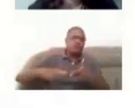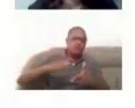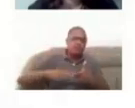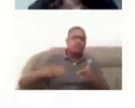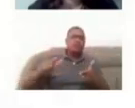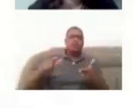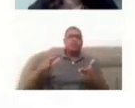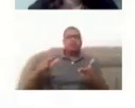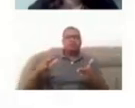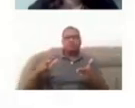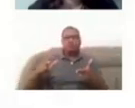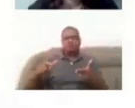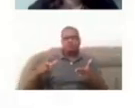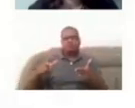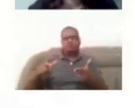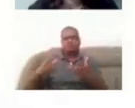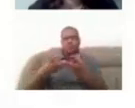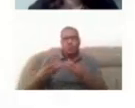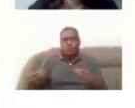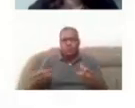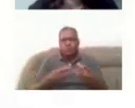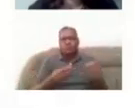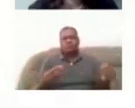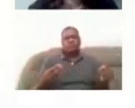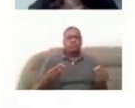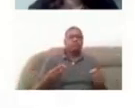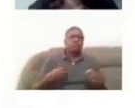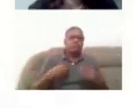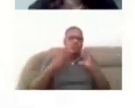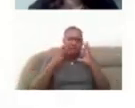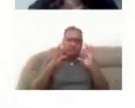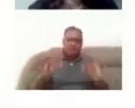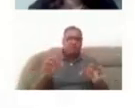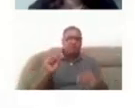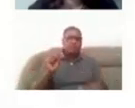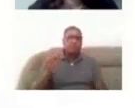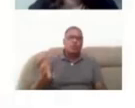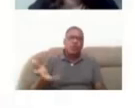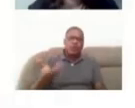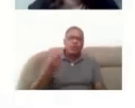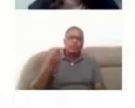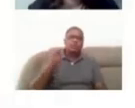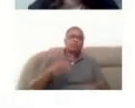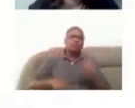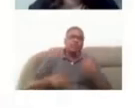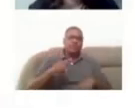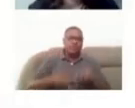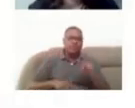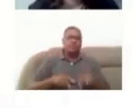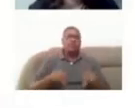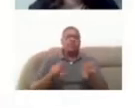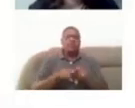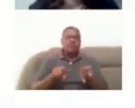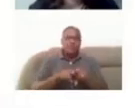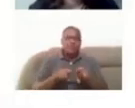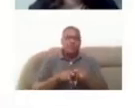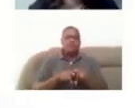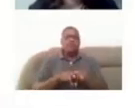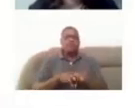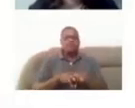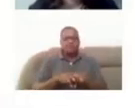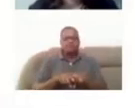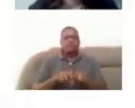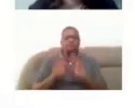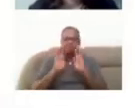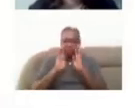problemas, como a professora Priscila falou aí, atentando para a qualidade do material e sempre deixando esse canal de escuta,